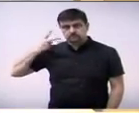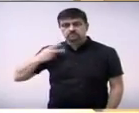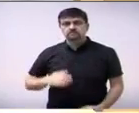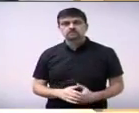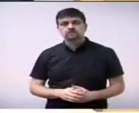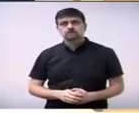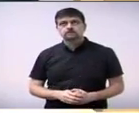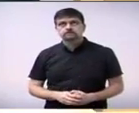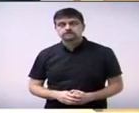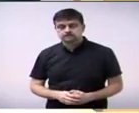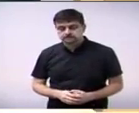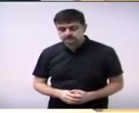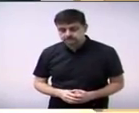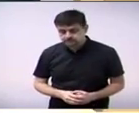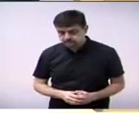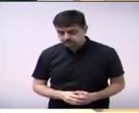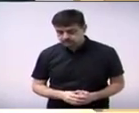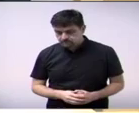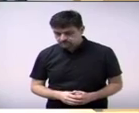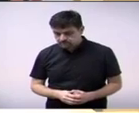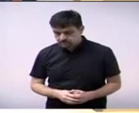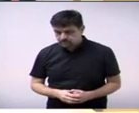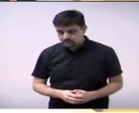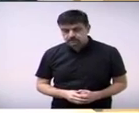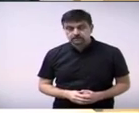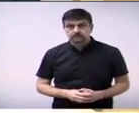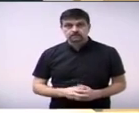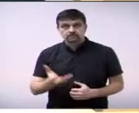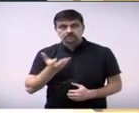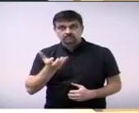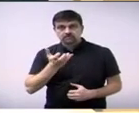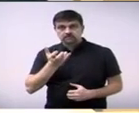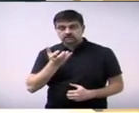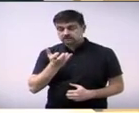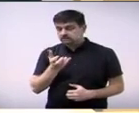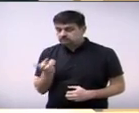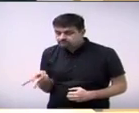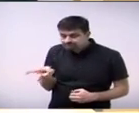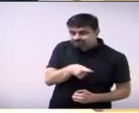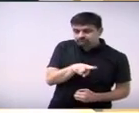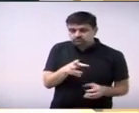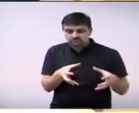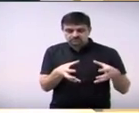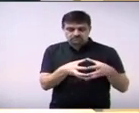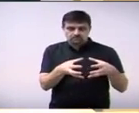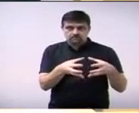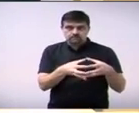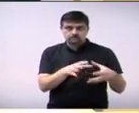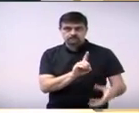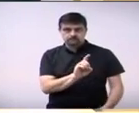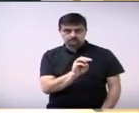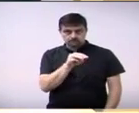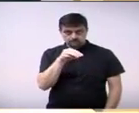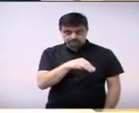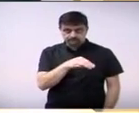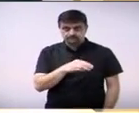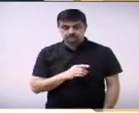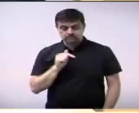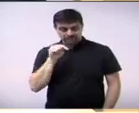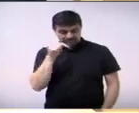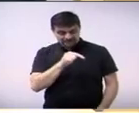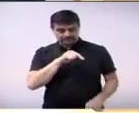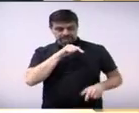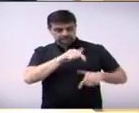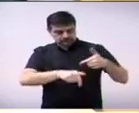dá um mudar áreas e trabalhar